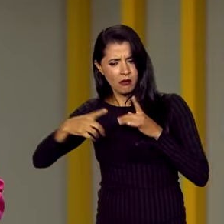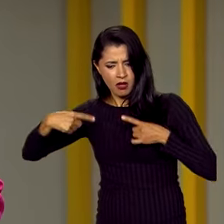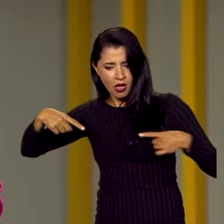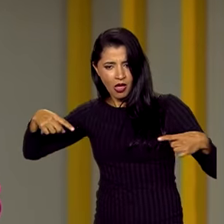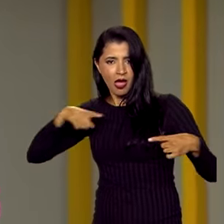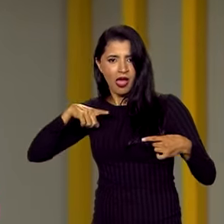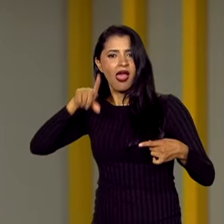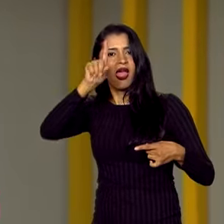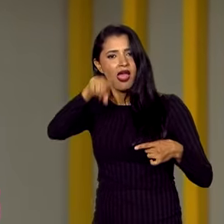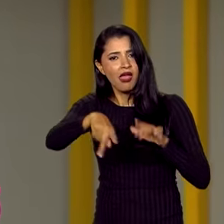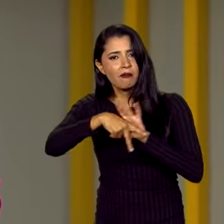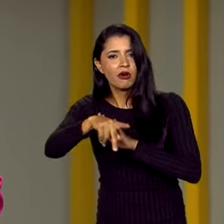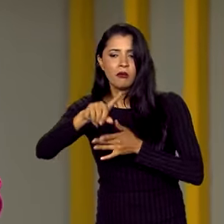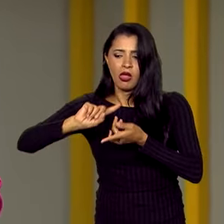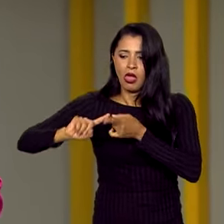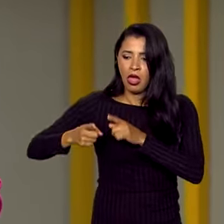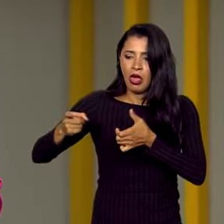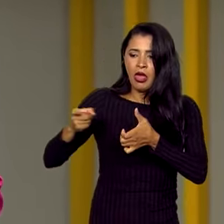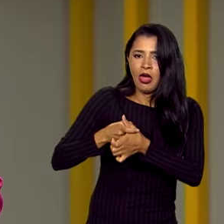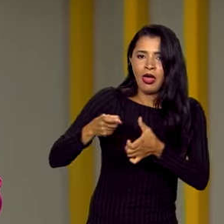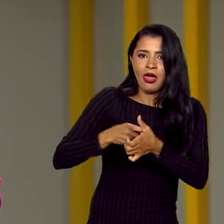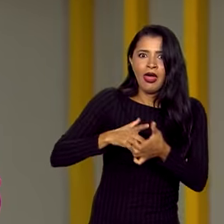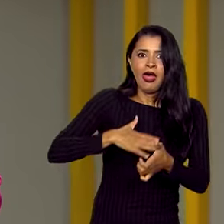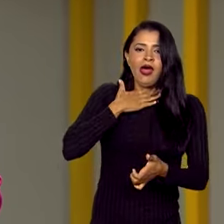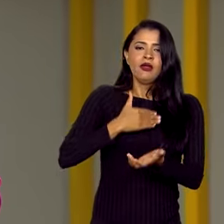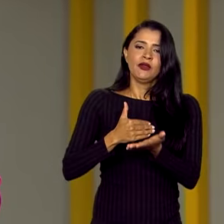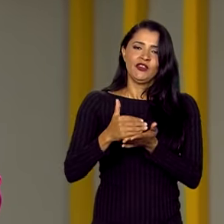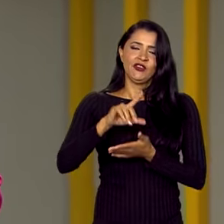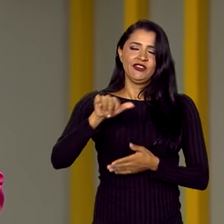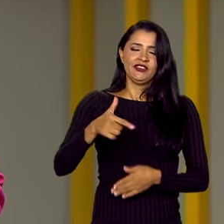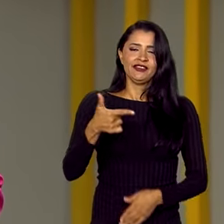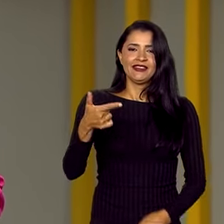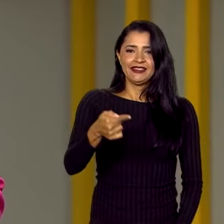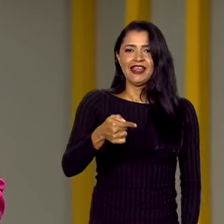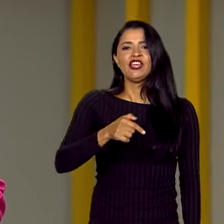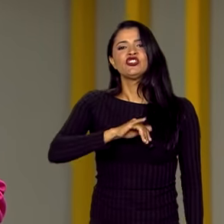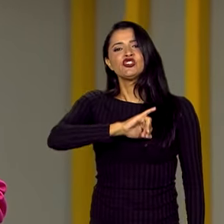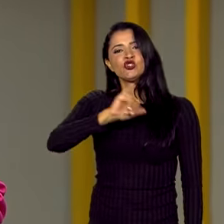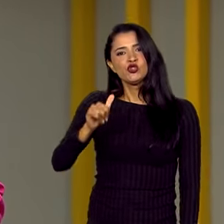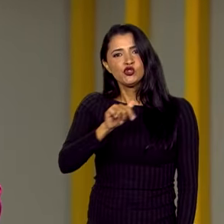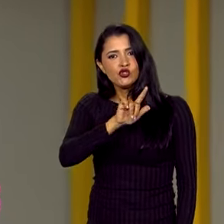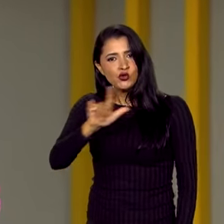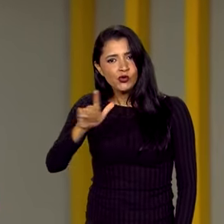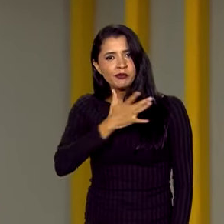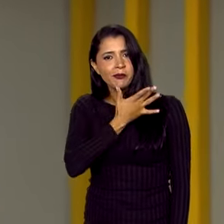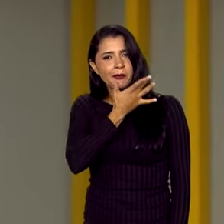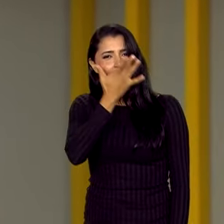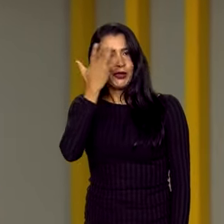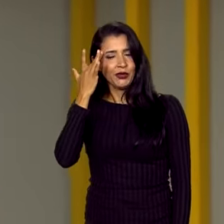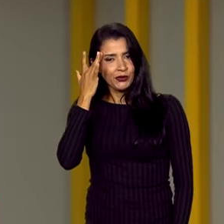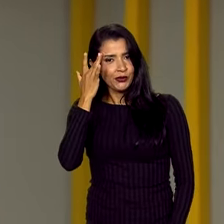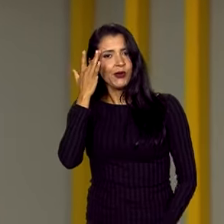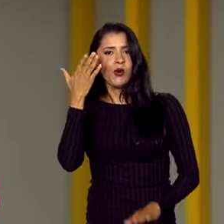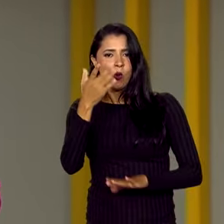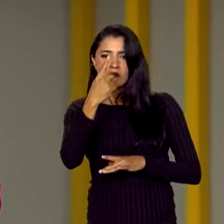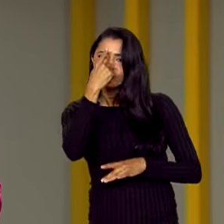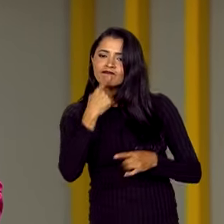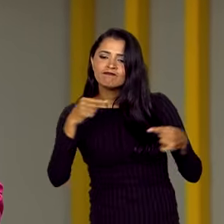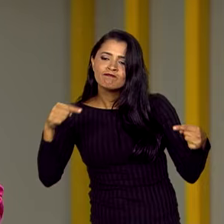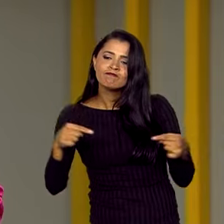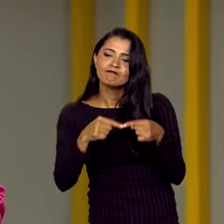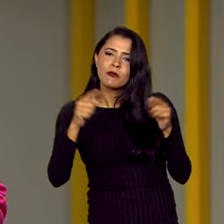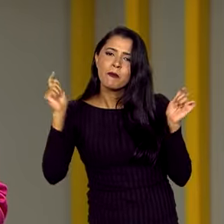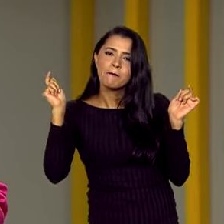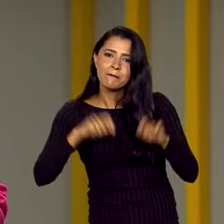de renegociação de dívidas que começou em 17 de julho. E para aquele que se enquadra no perfil e